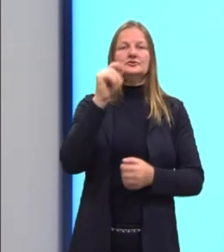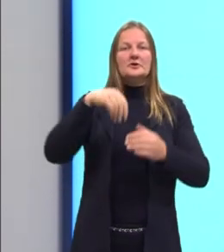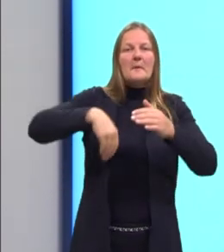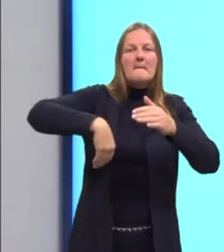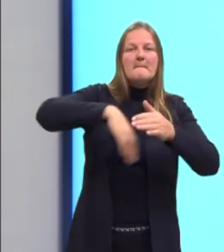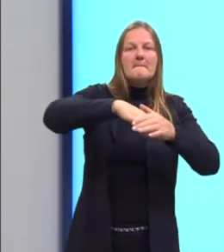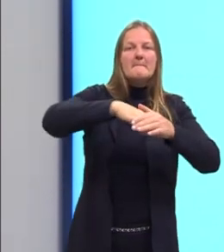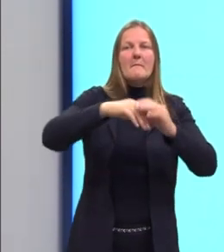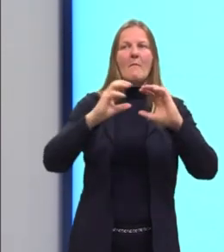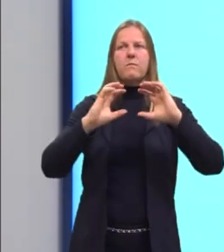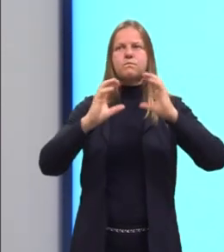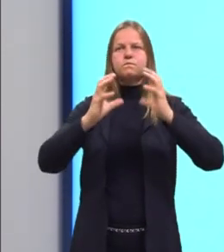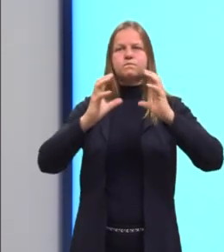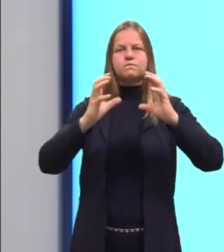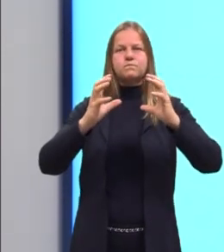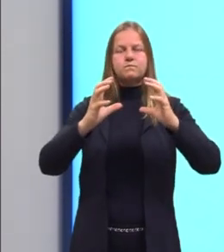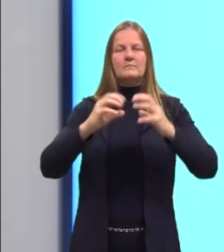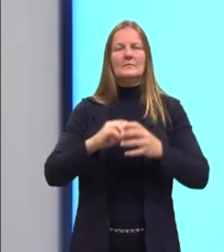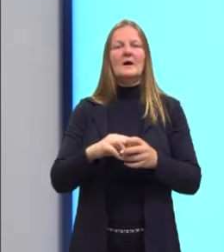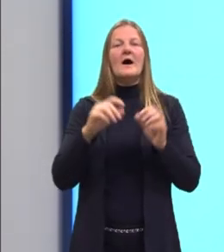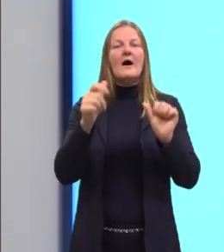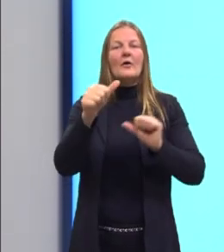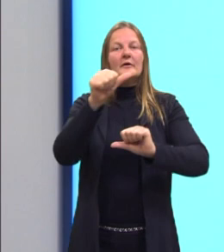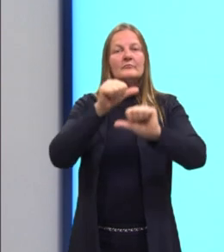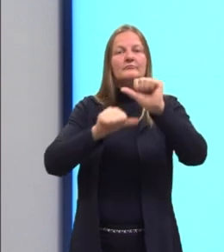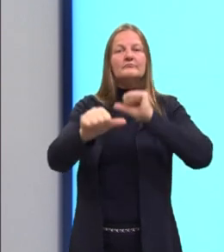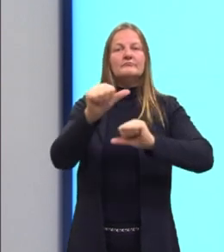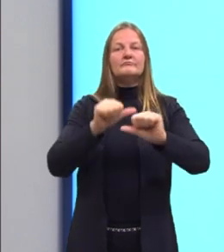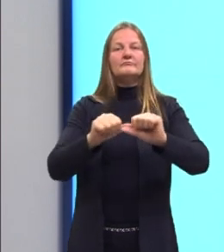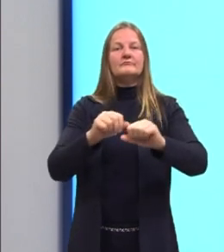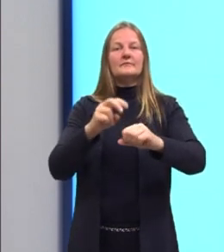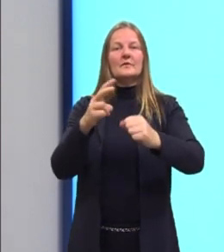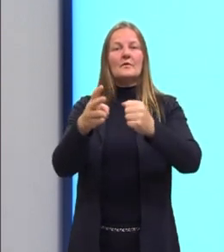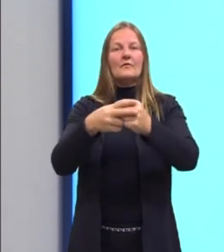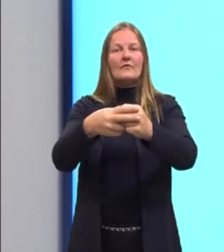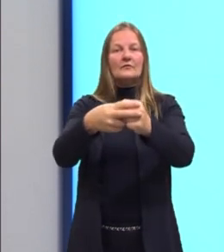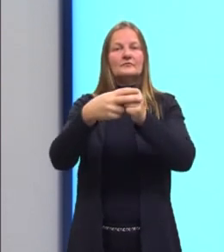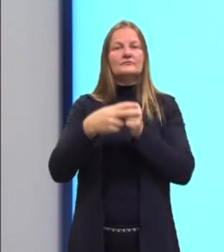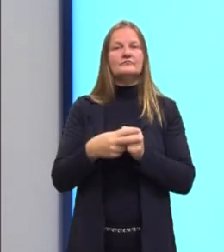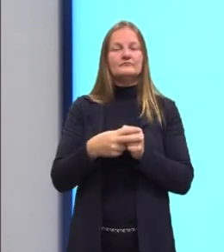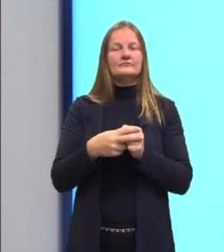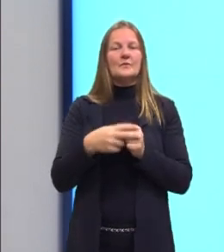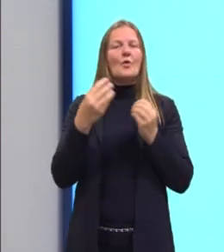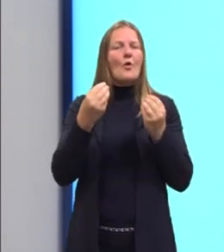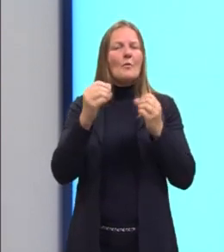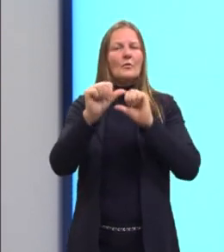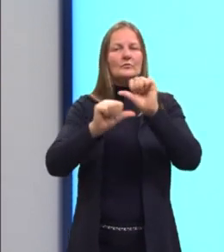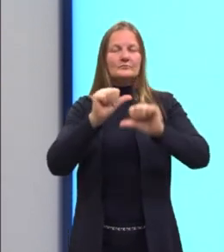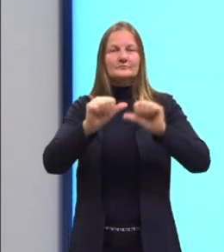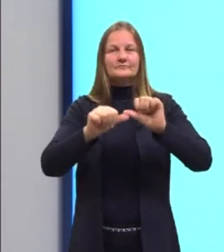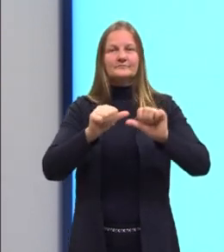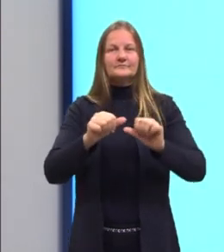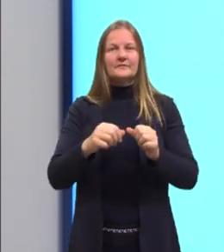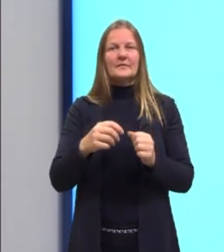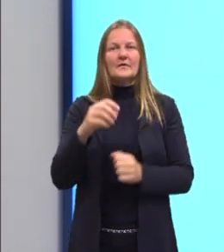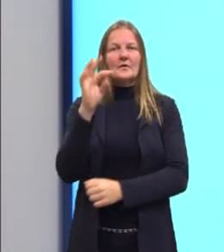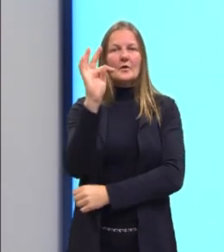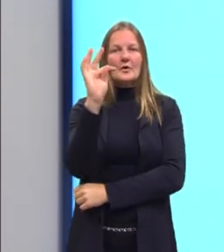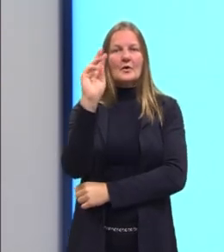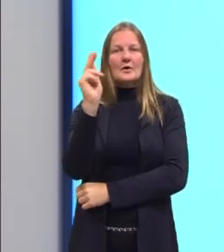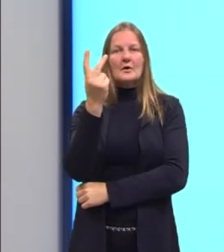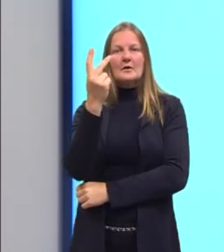Agora, eu vou transformar isso aqui na voz passiva. Como é que eu vou fazer essa transformação? Eu vou pegar o the